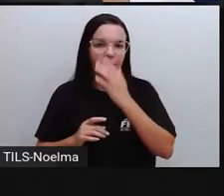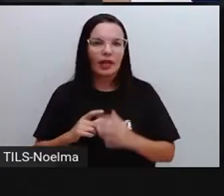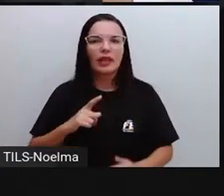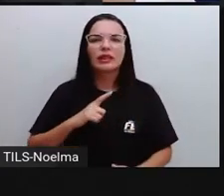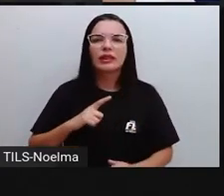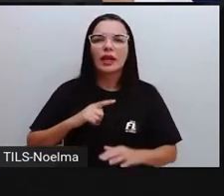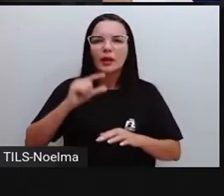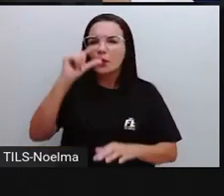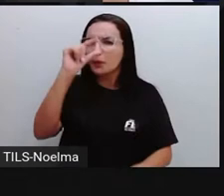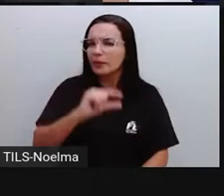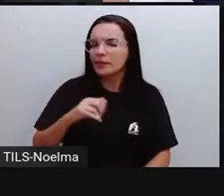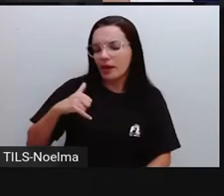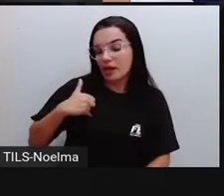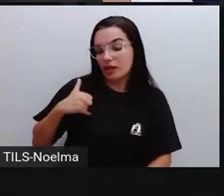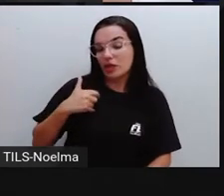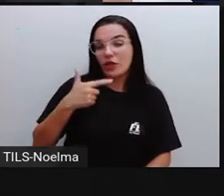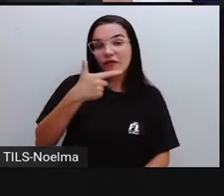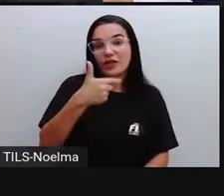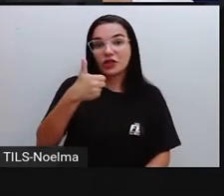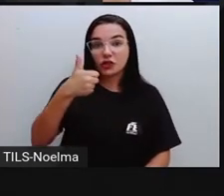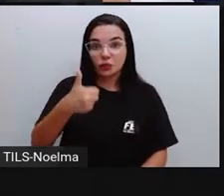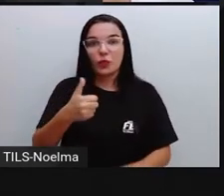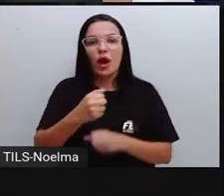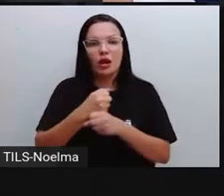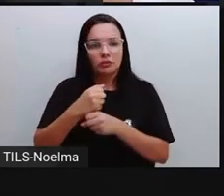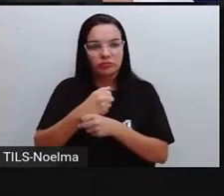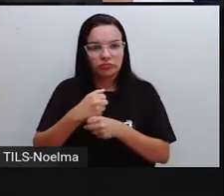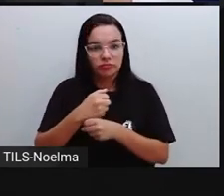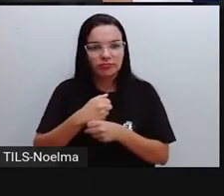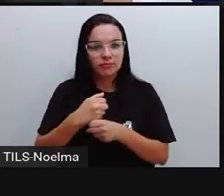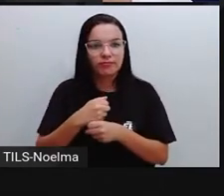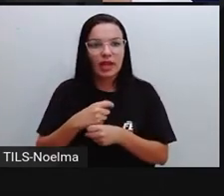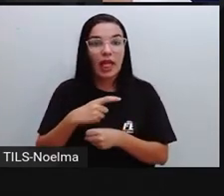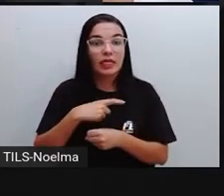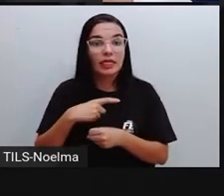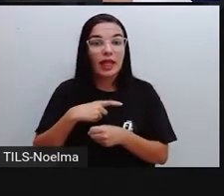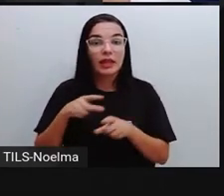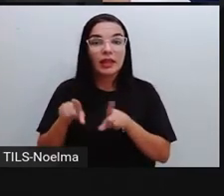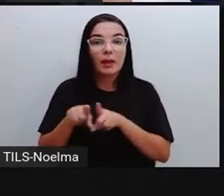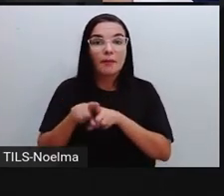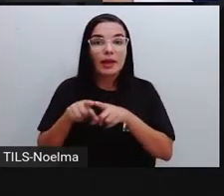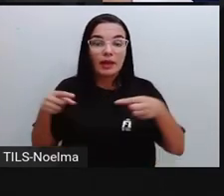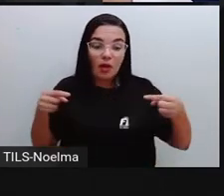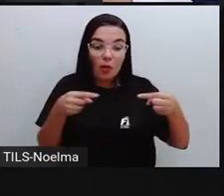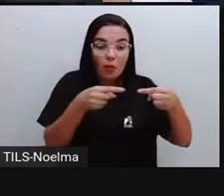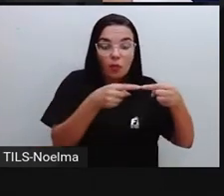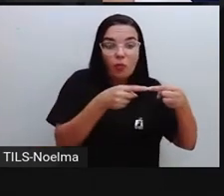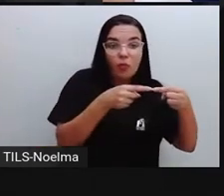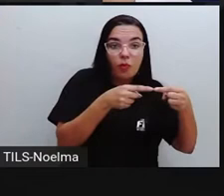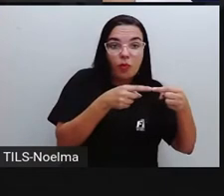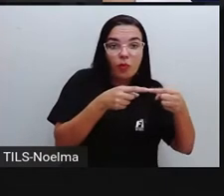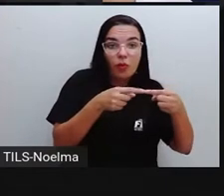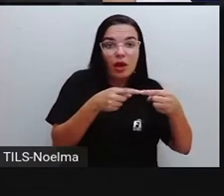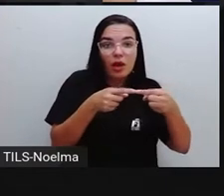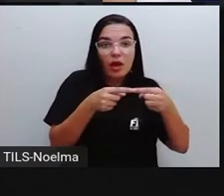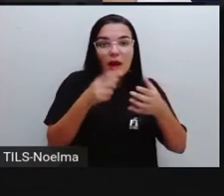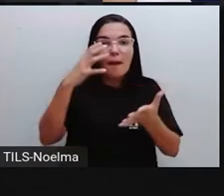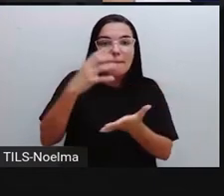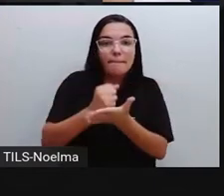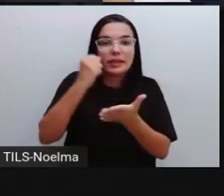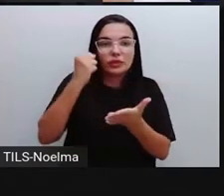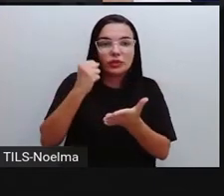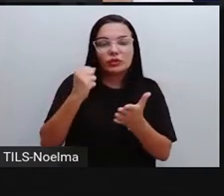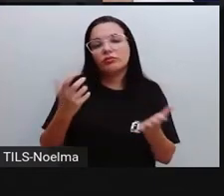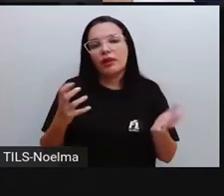21 anos, tá, ter filiação a algum partido político. E aí, aqui tem uma